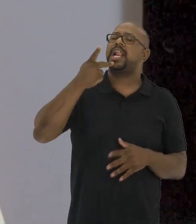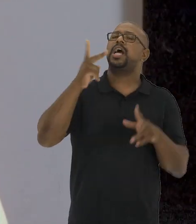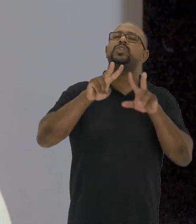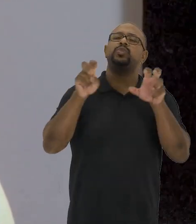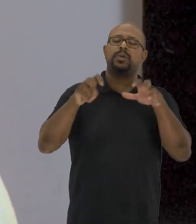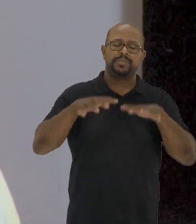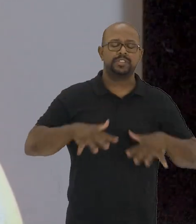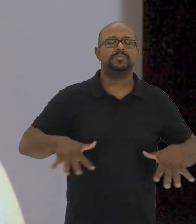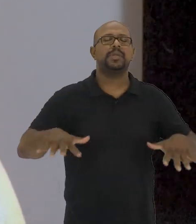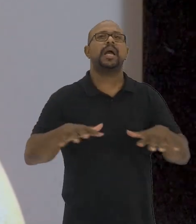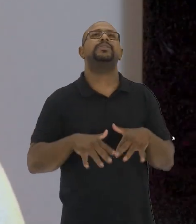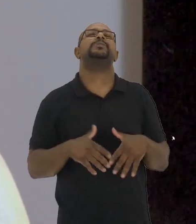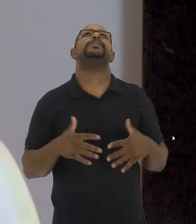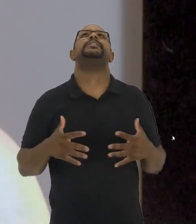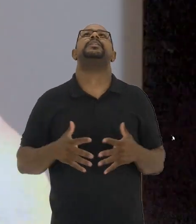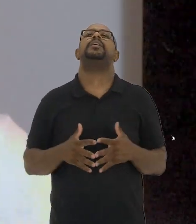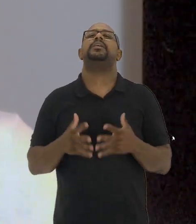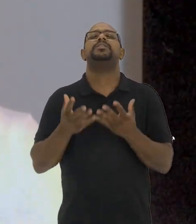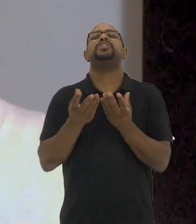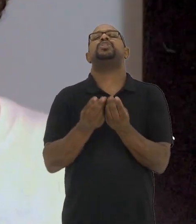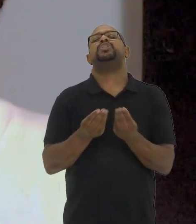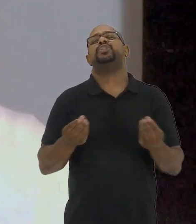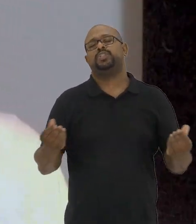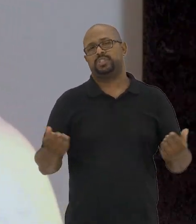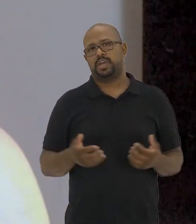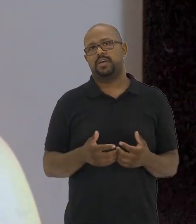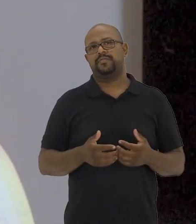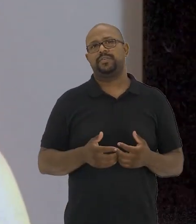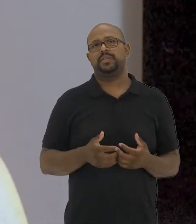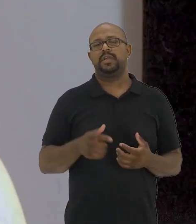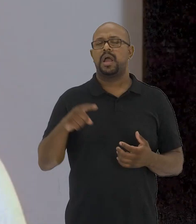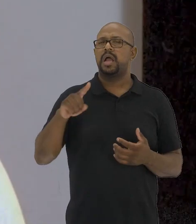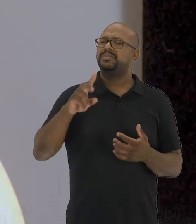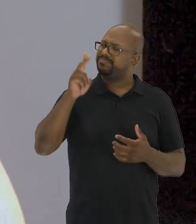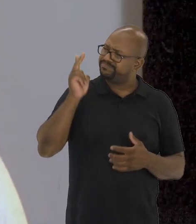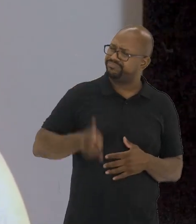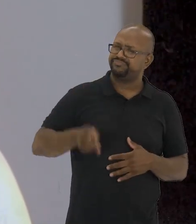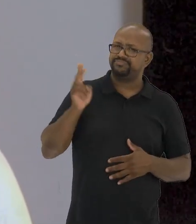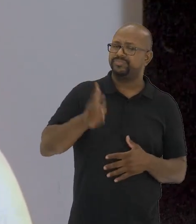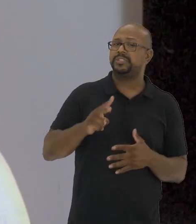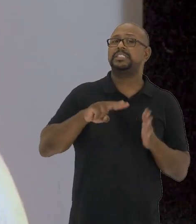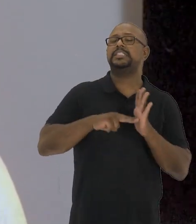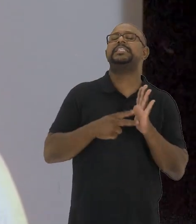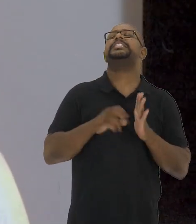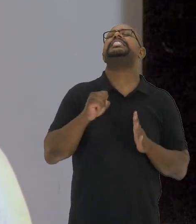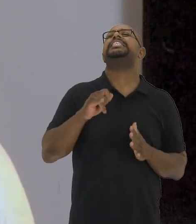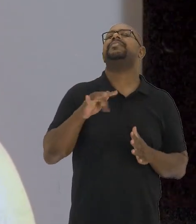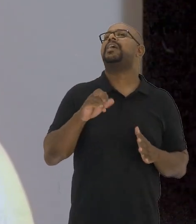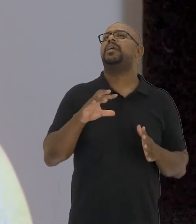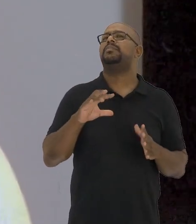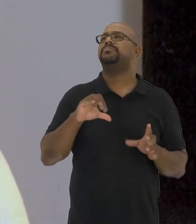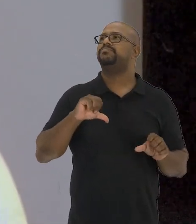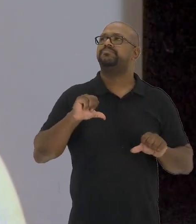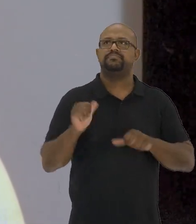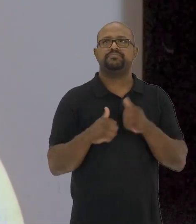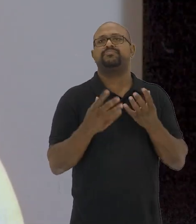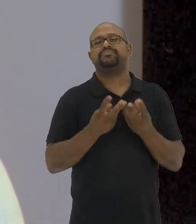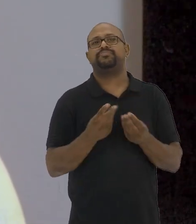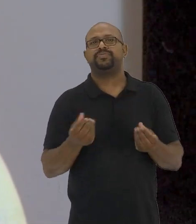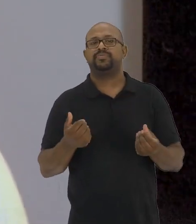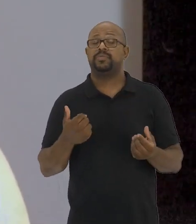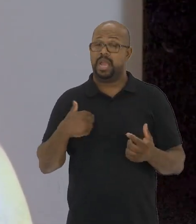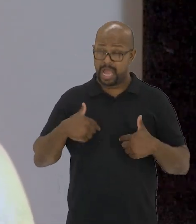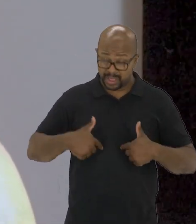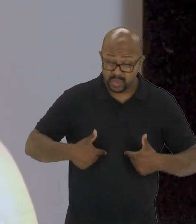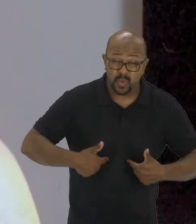estabelece é falar sobre espaços que se dissolvem, dissoluções constantes de significados.